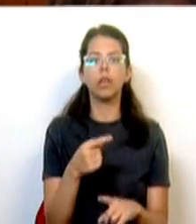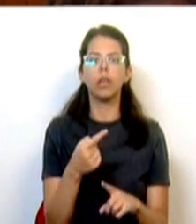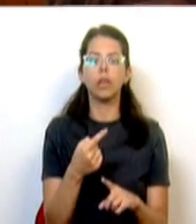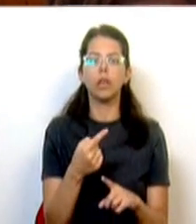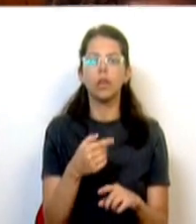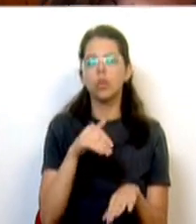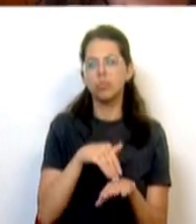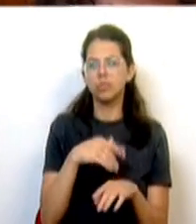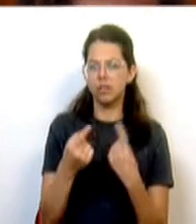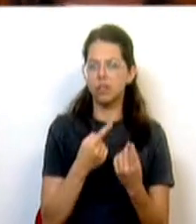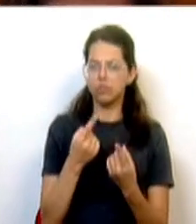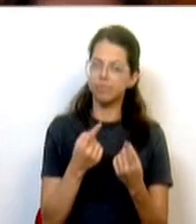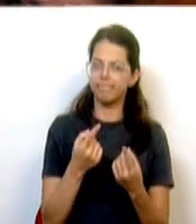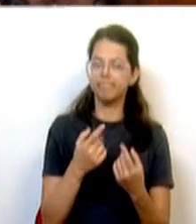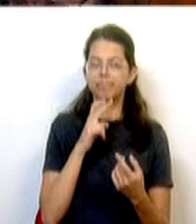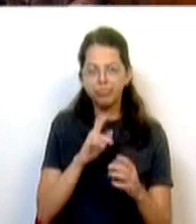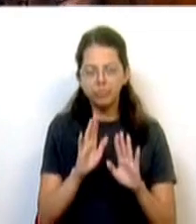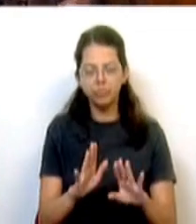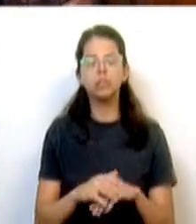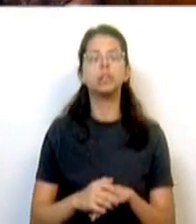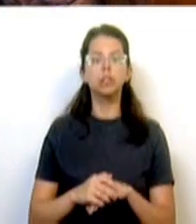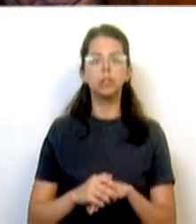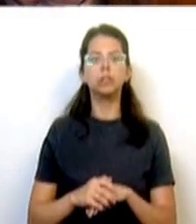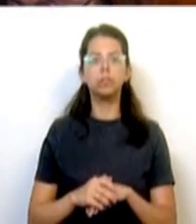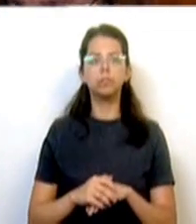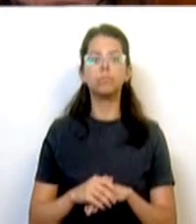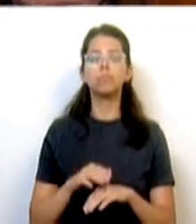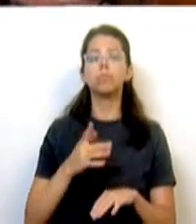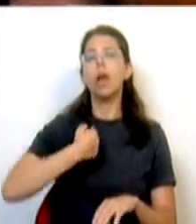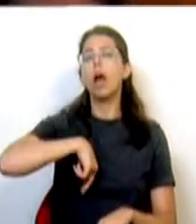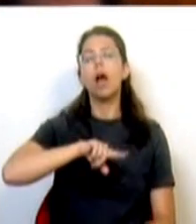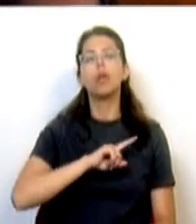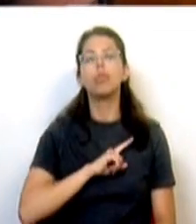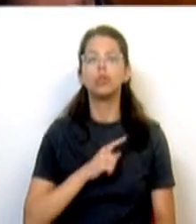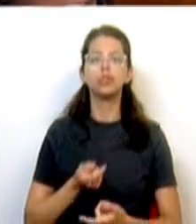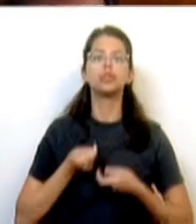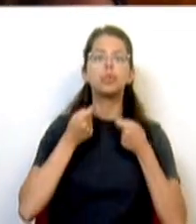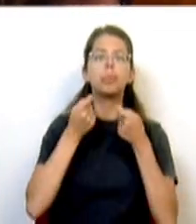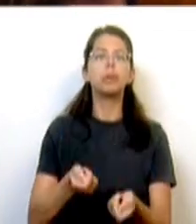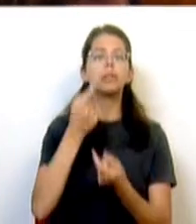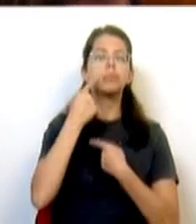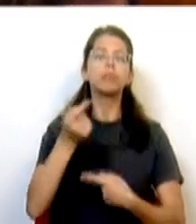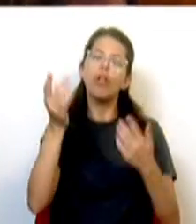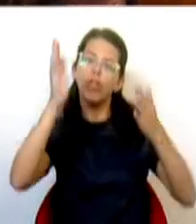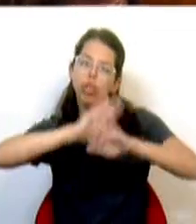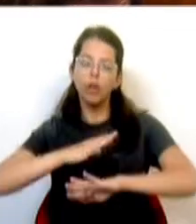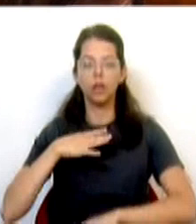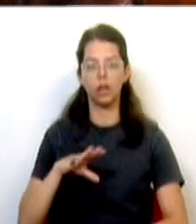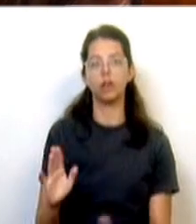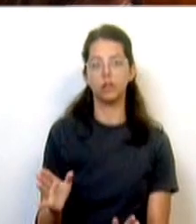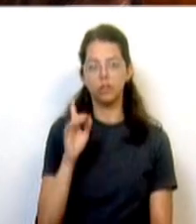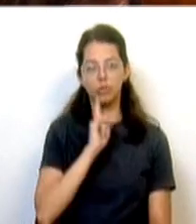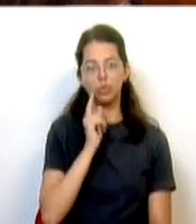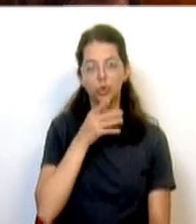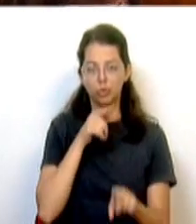alguns comentários que foram feitos. Que nós queremos esconder a despesa pública. Senhoras e senhores